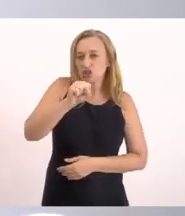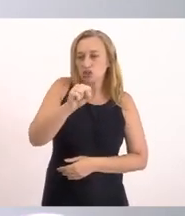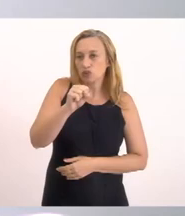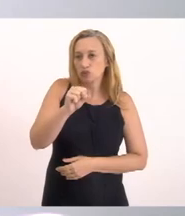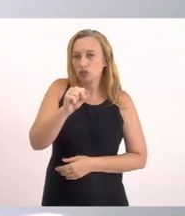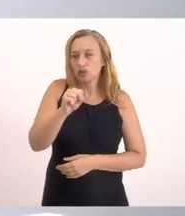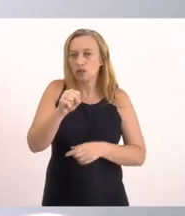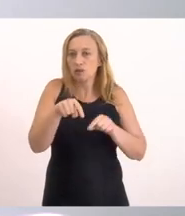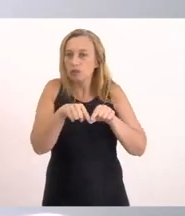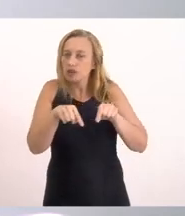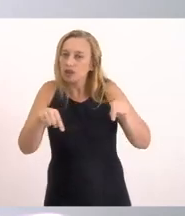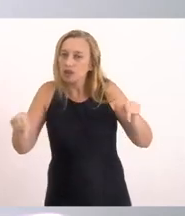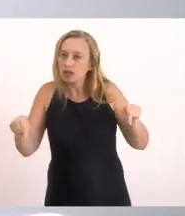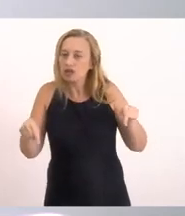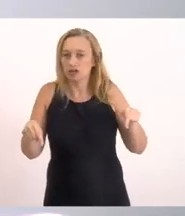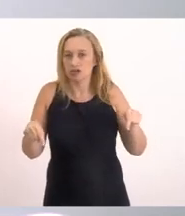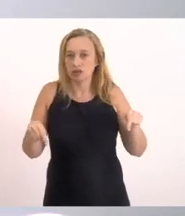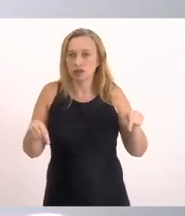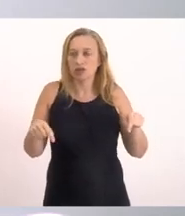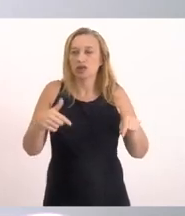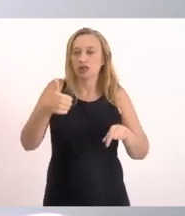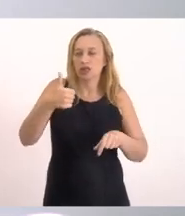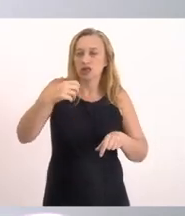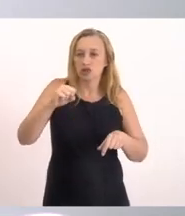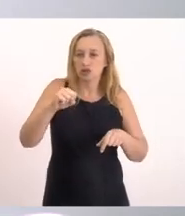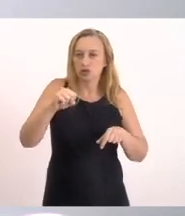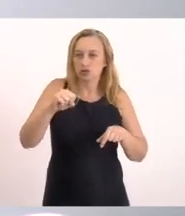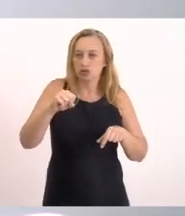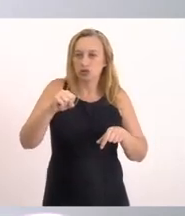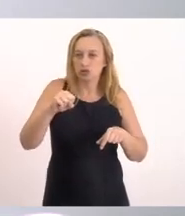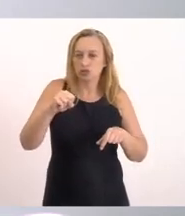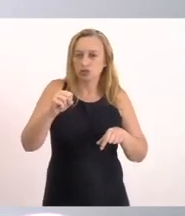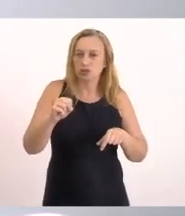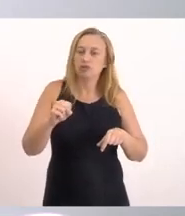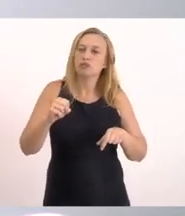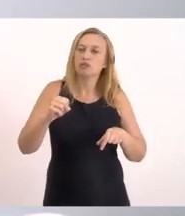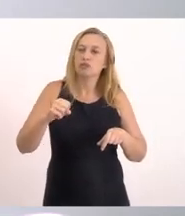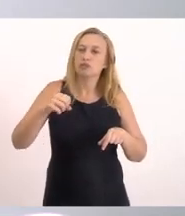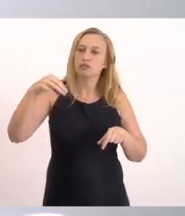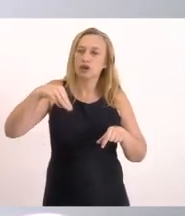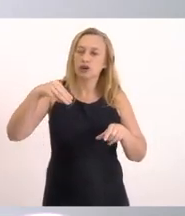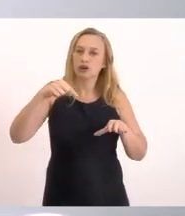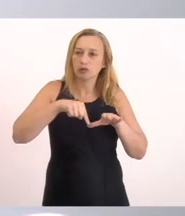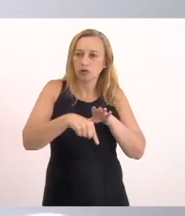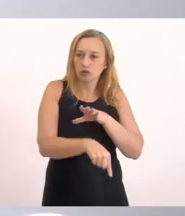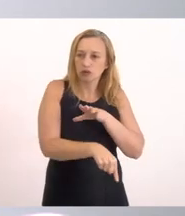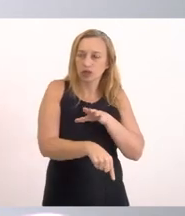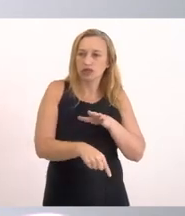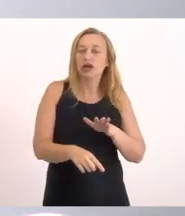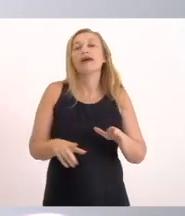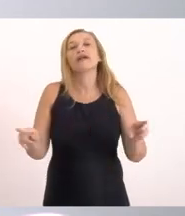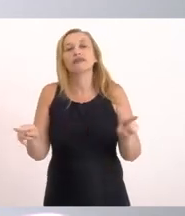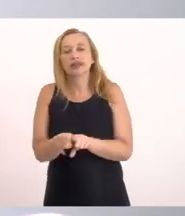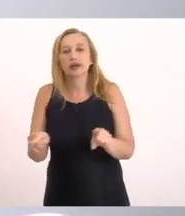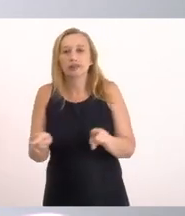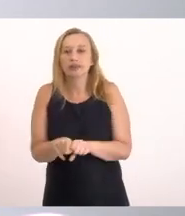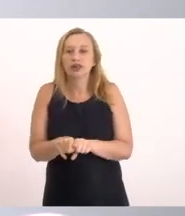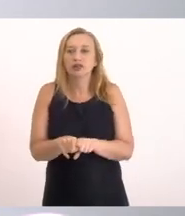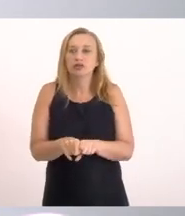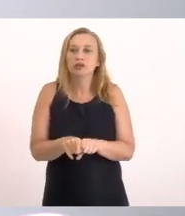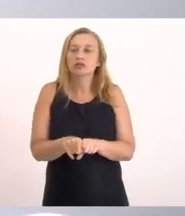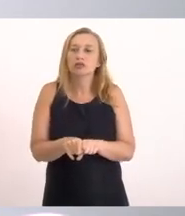De largura Com 2 metros E 80 de profundura De profundeza E também A